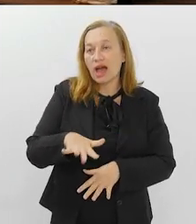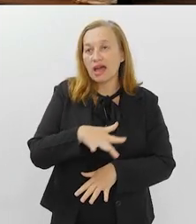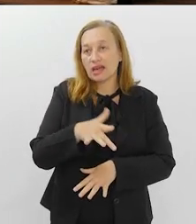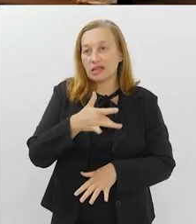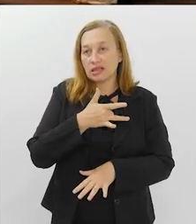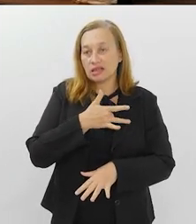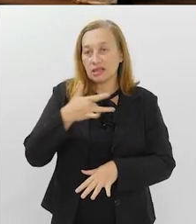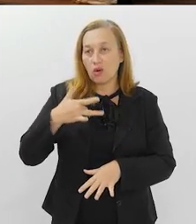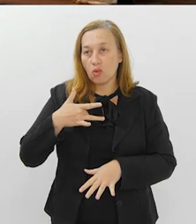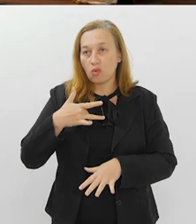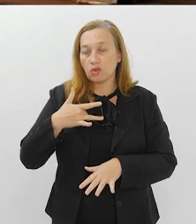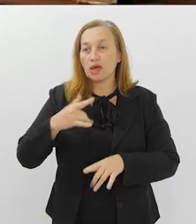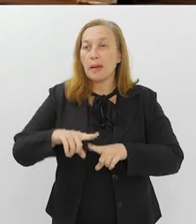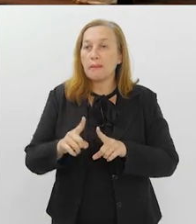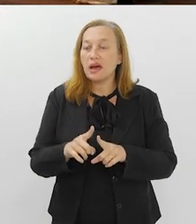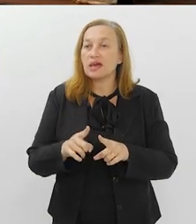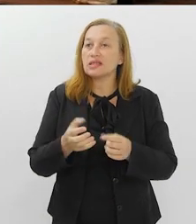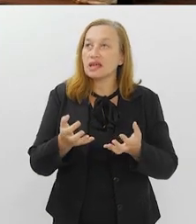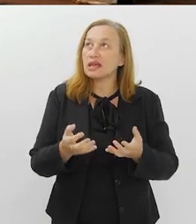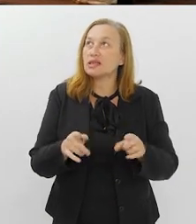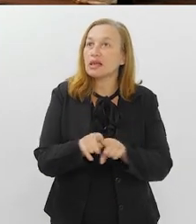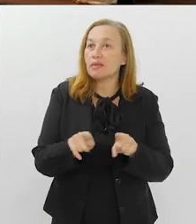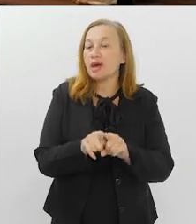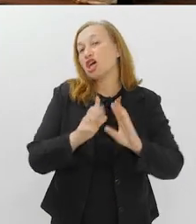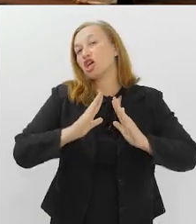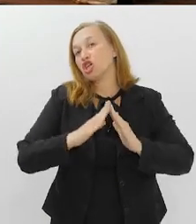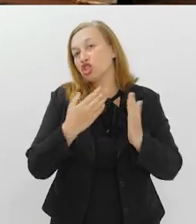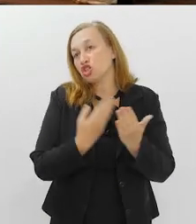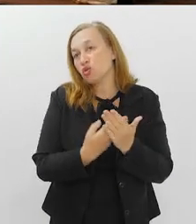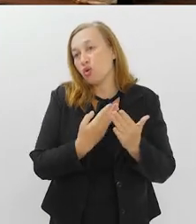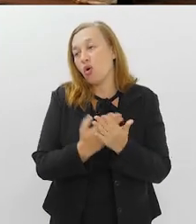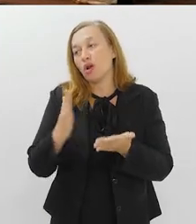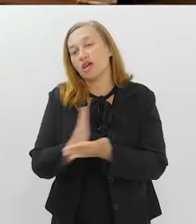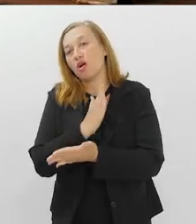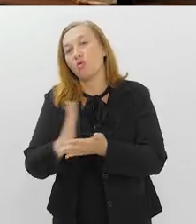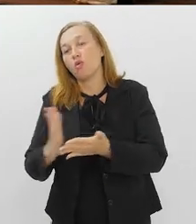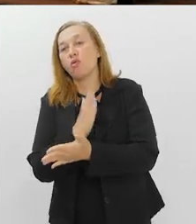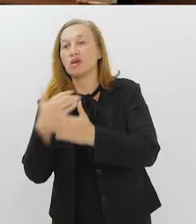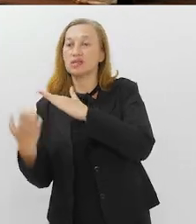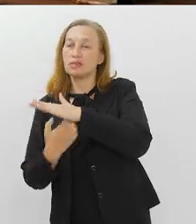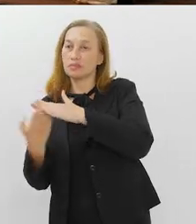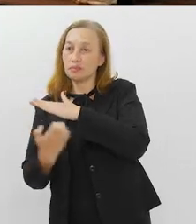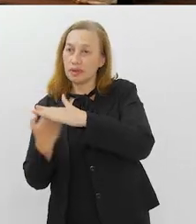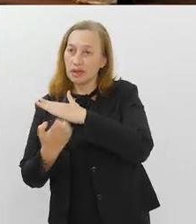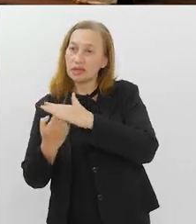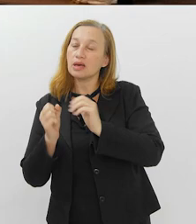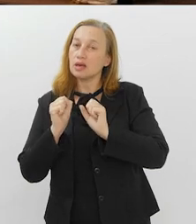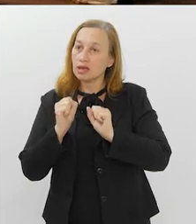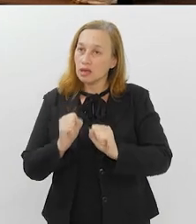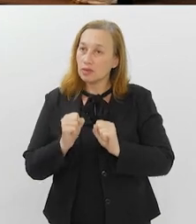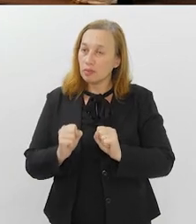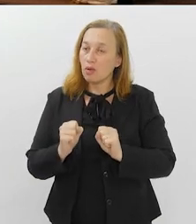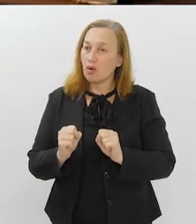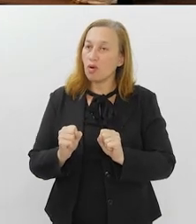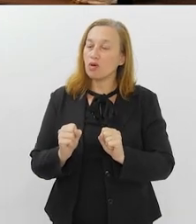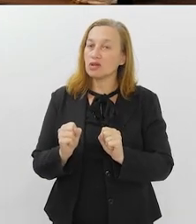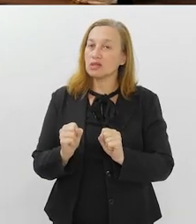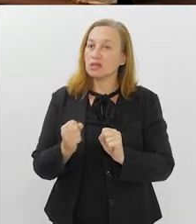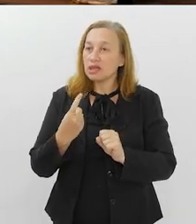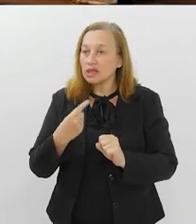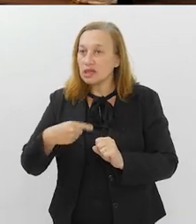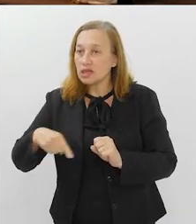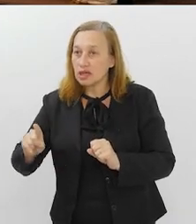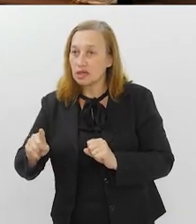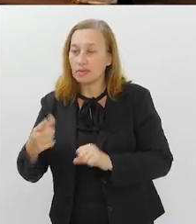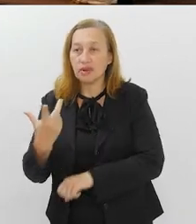tentar em escolas, em algumas empresas de grande porte, onde a gente possa ter um número grande